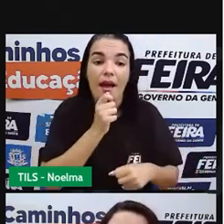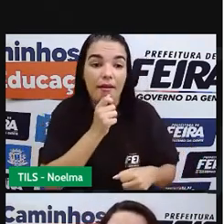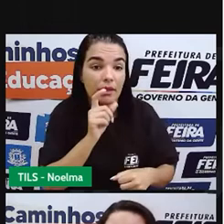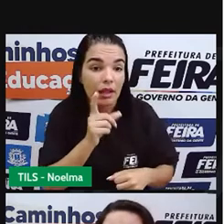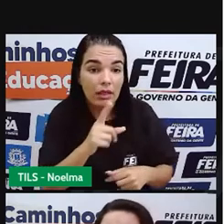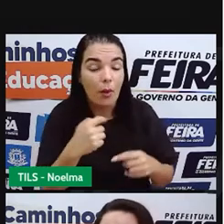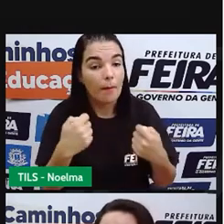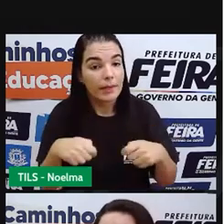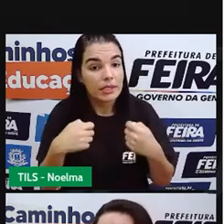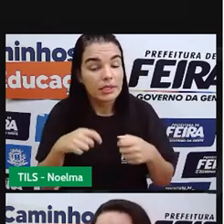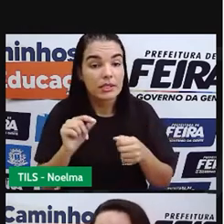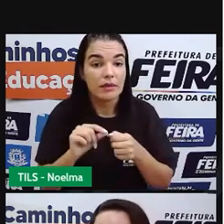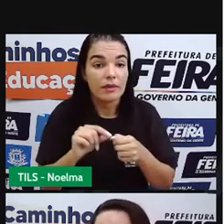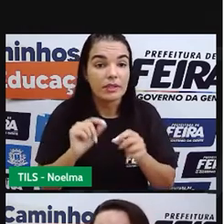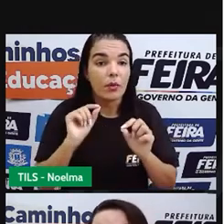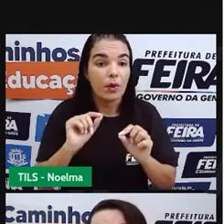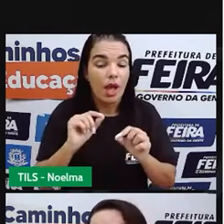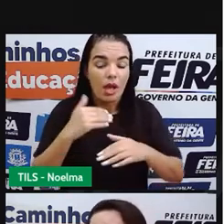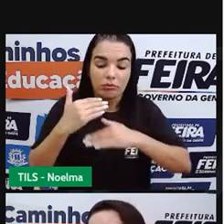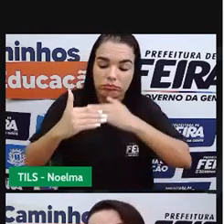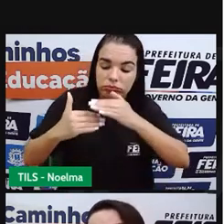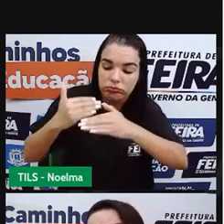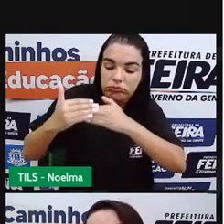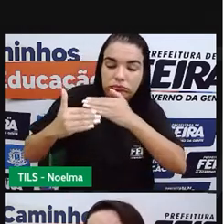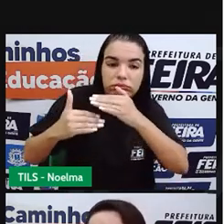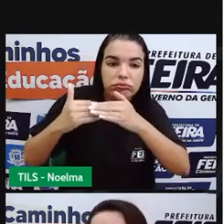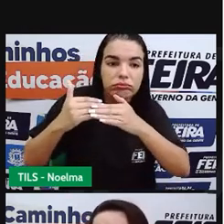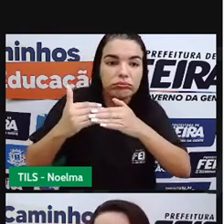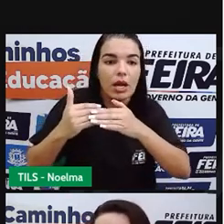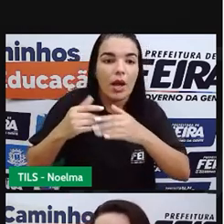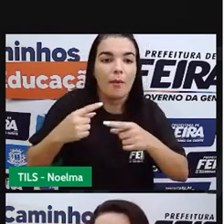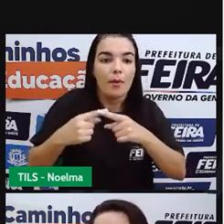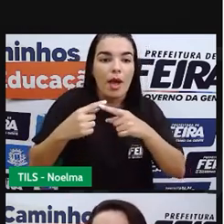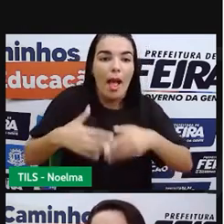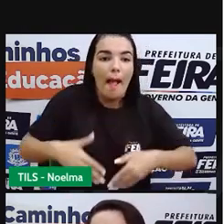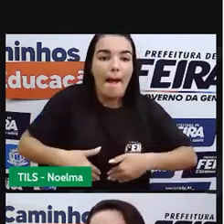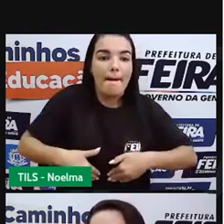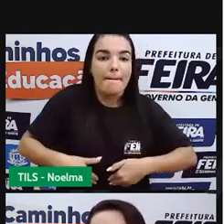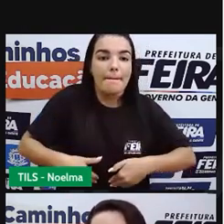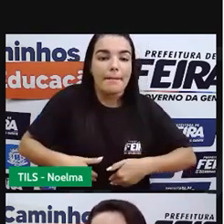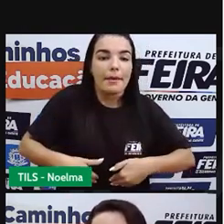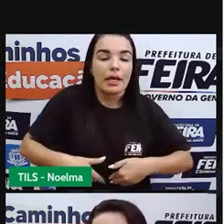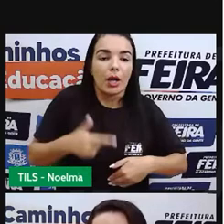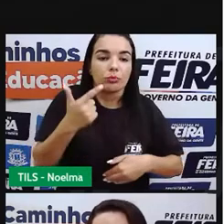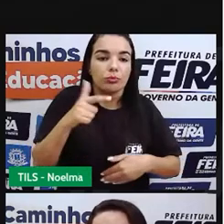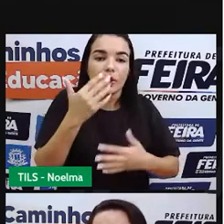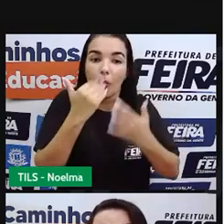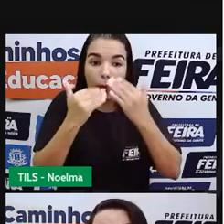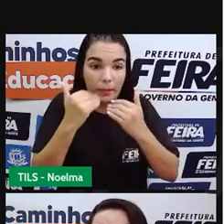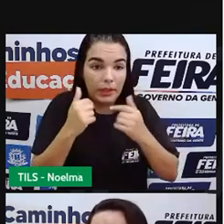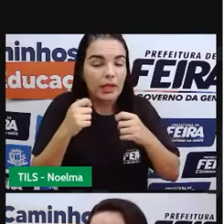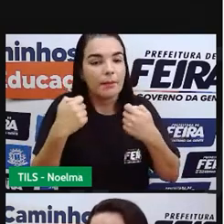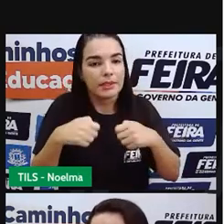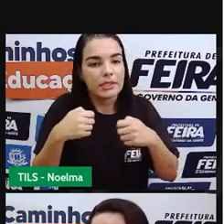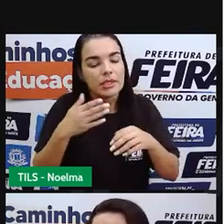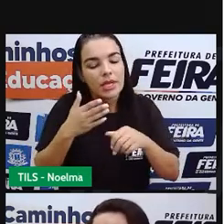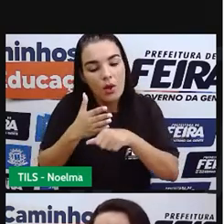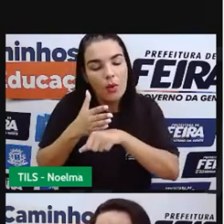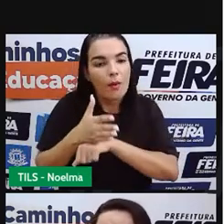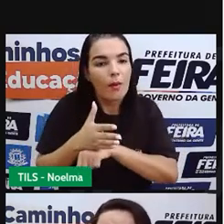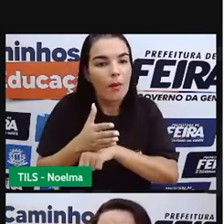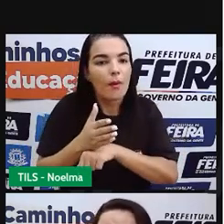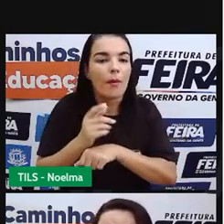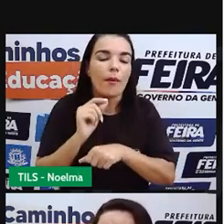partir de líquido, para ir acostumando ali o estômago que ficou aí muito tempo sem ingerir alimentos sólidos. Introduzir